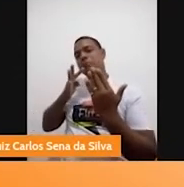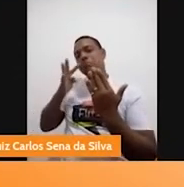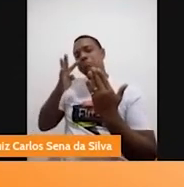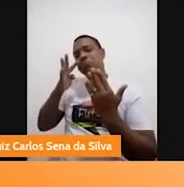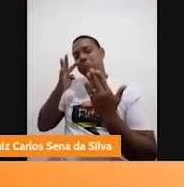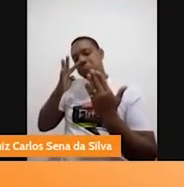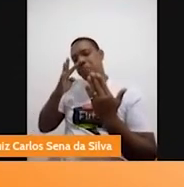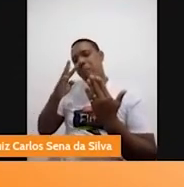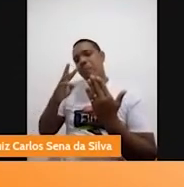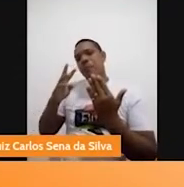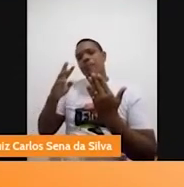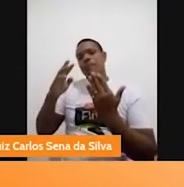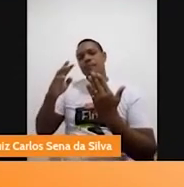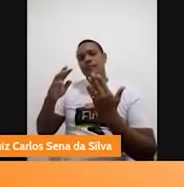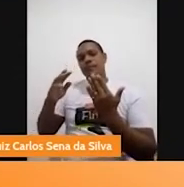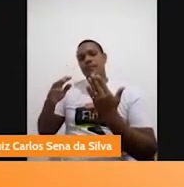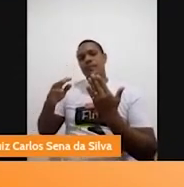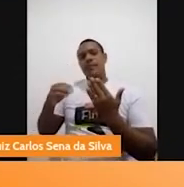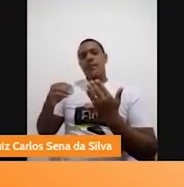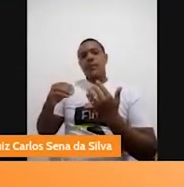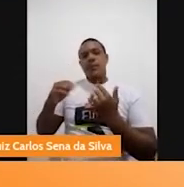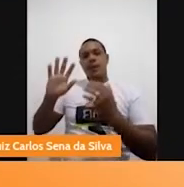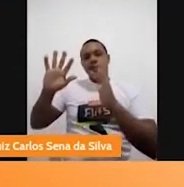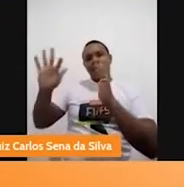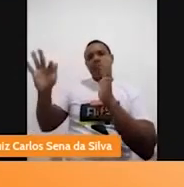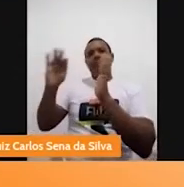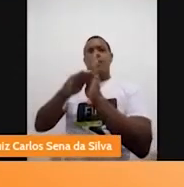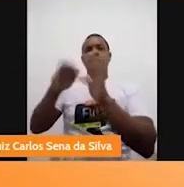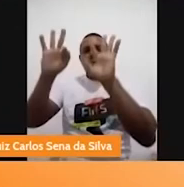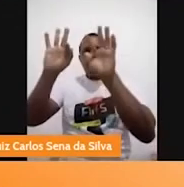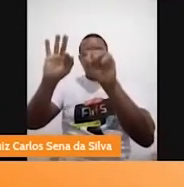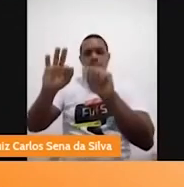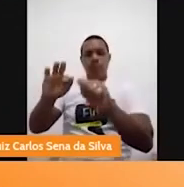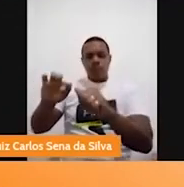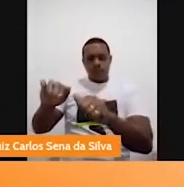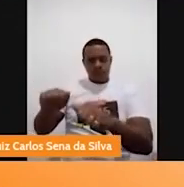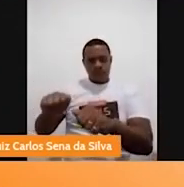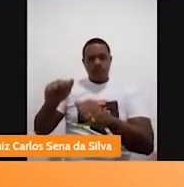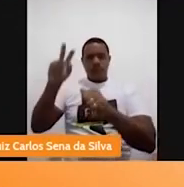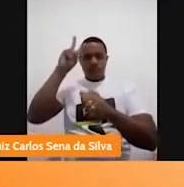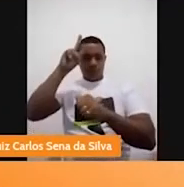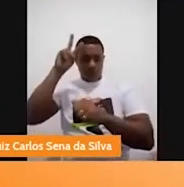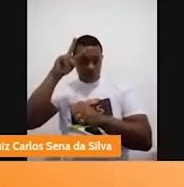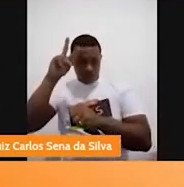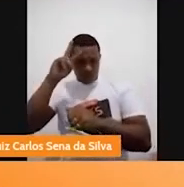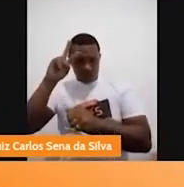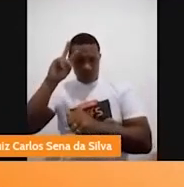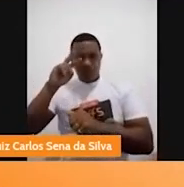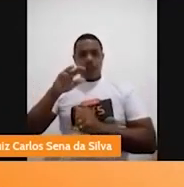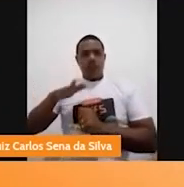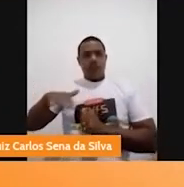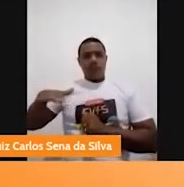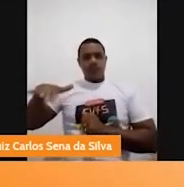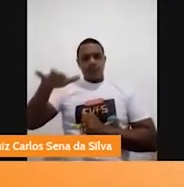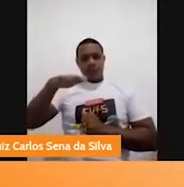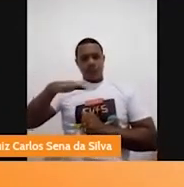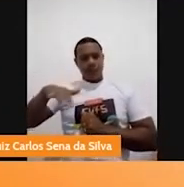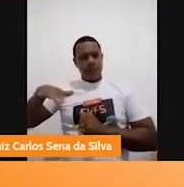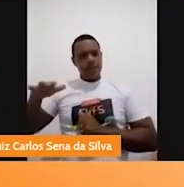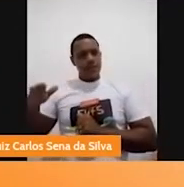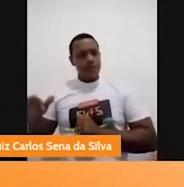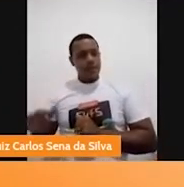Em que o desfecho da história, né? Que as crianças resolvem todas colocar o tapa